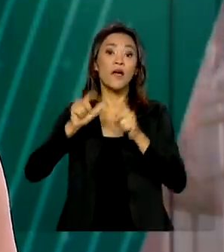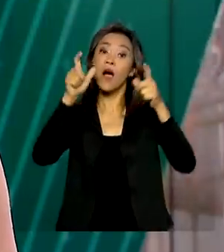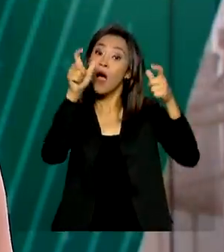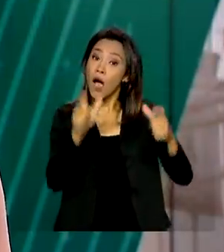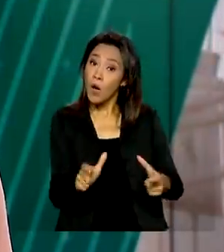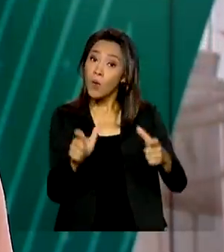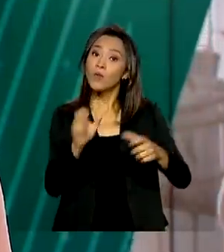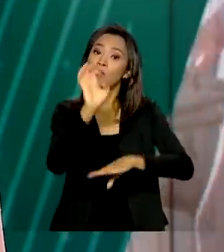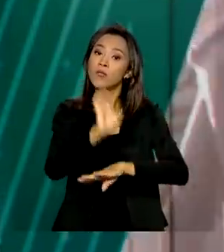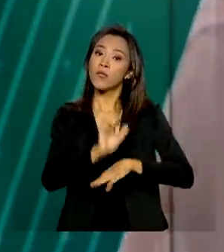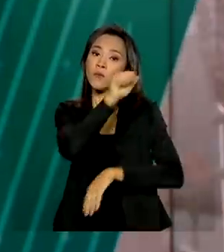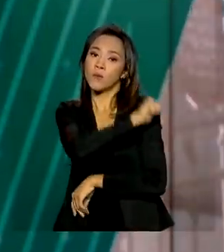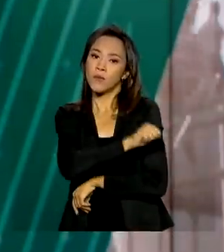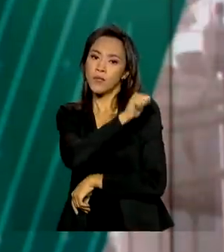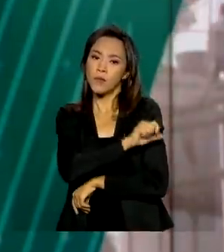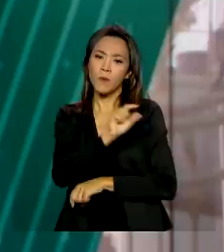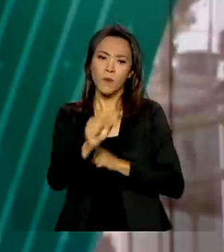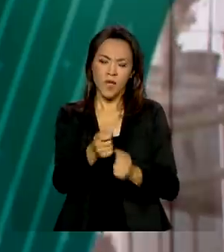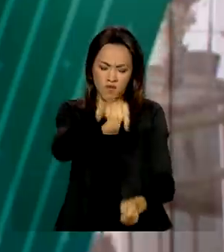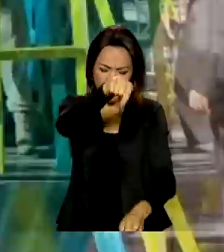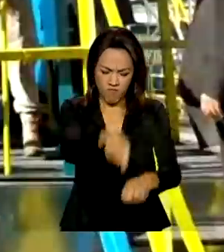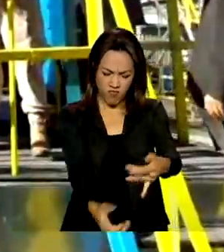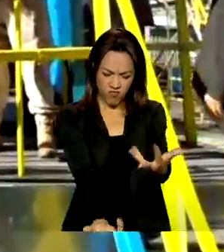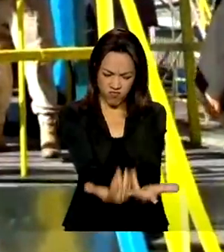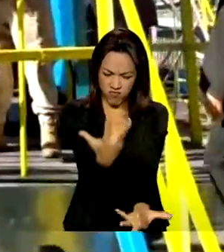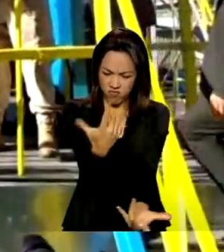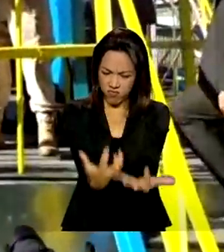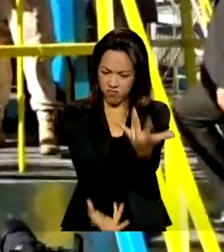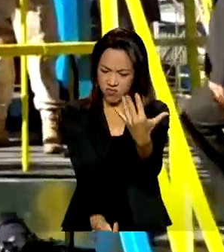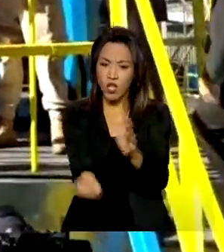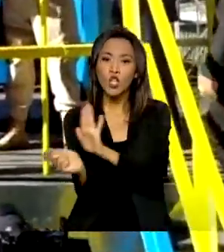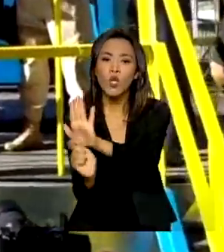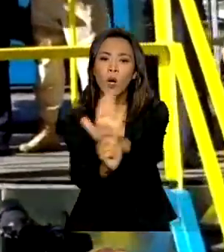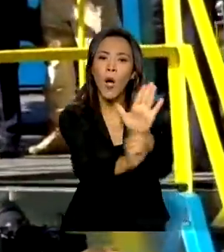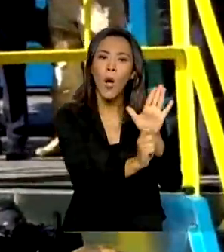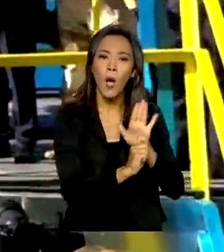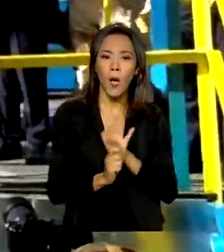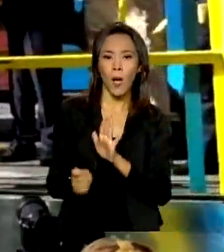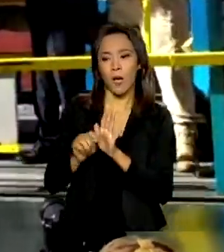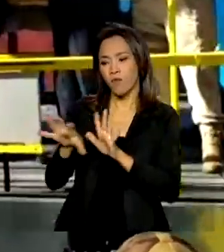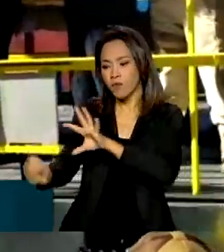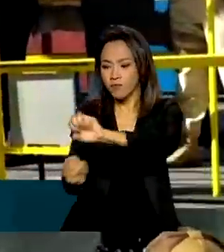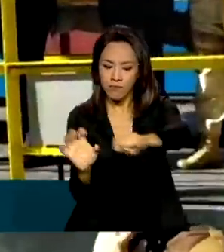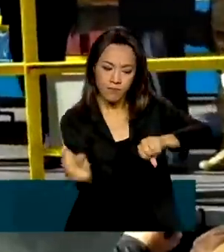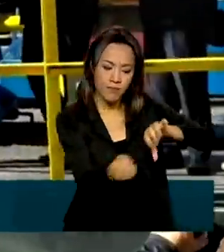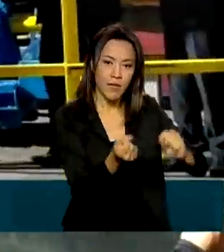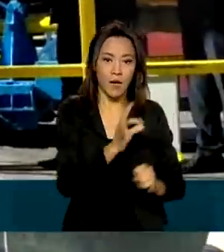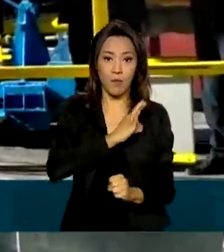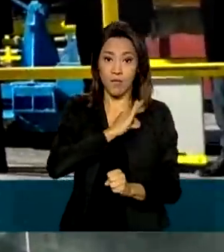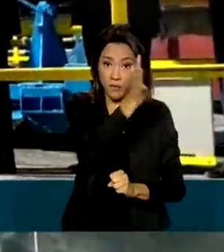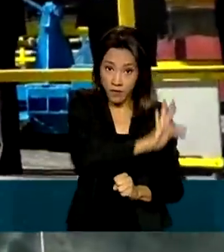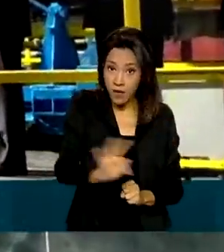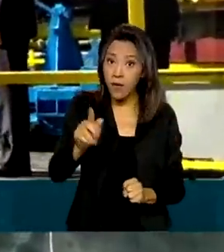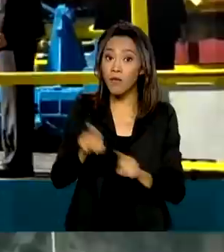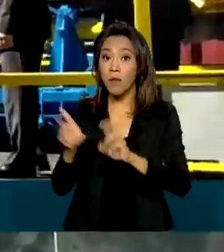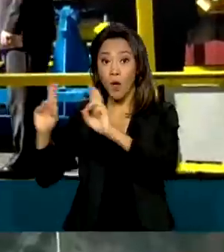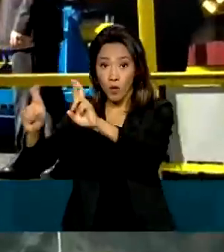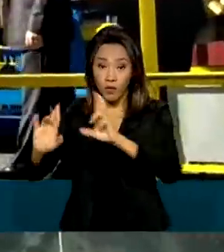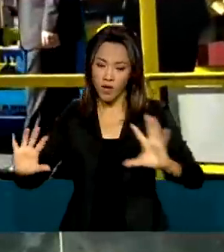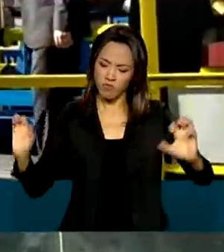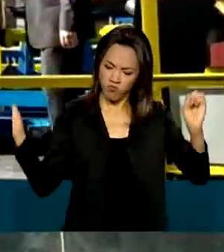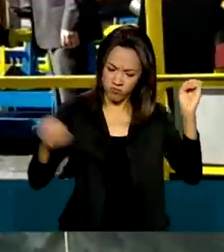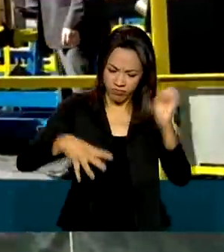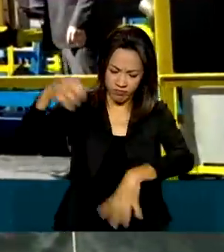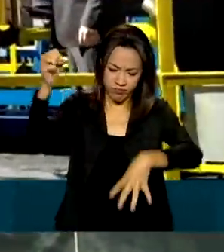Redonda, no Rio de Janeiro, a incineração de entorpecentes apreendidos pela Polícia Federal e Polícia Rodoviária Federal, no combate ao